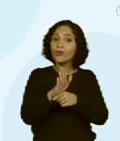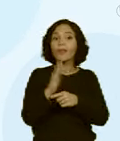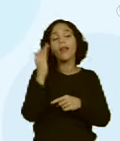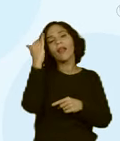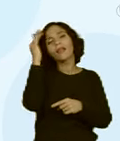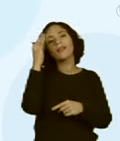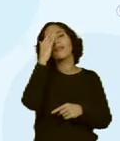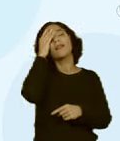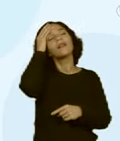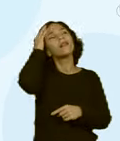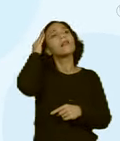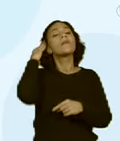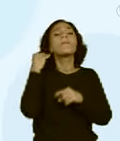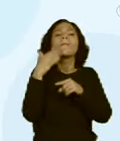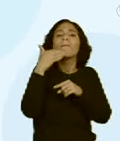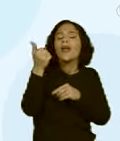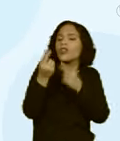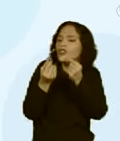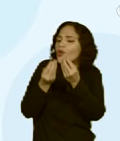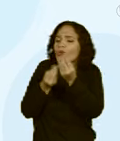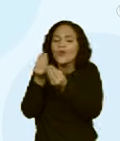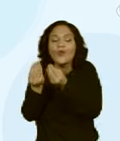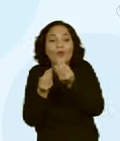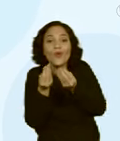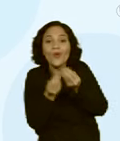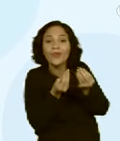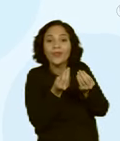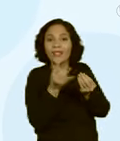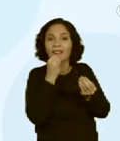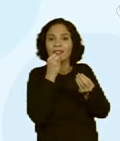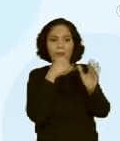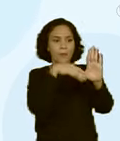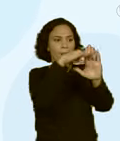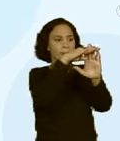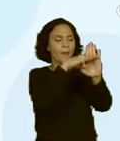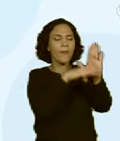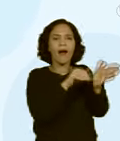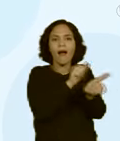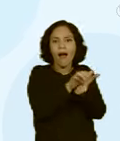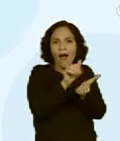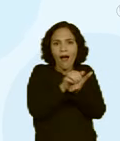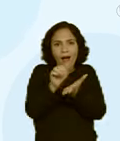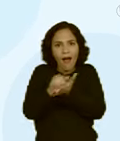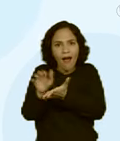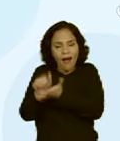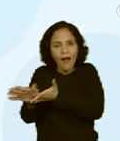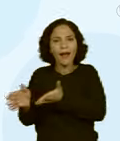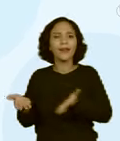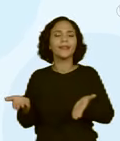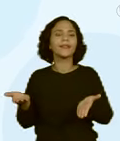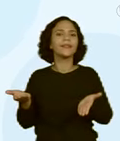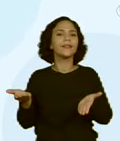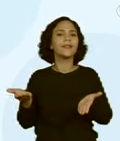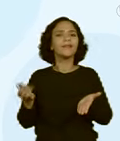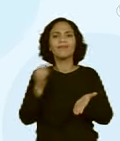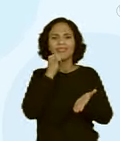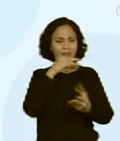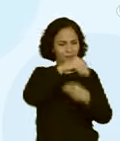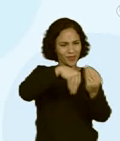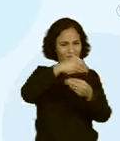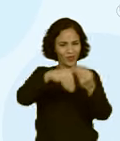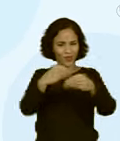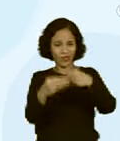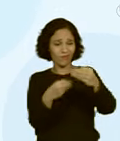a entender melhor para onde está indo o seu dinheiro. Não adianta você ter uma lista de gastos, assim, tudo